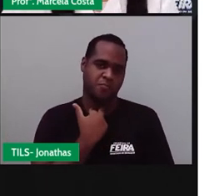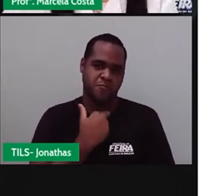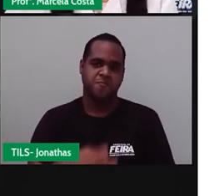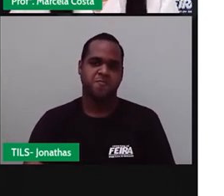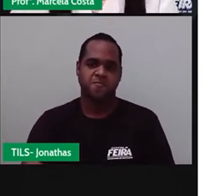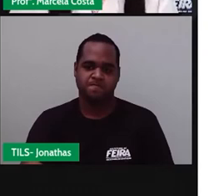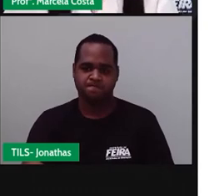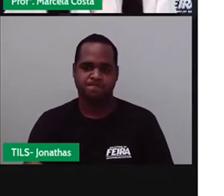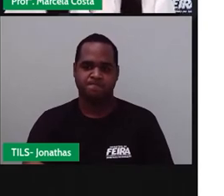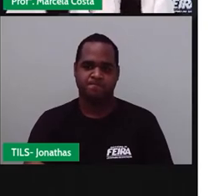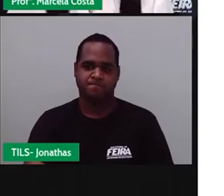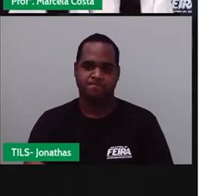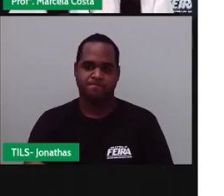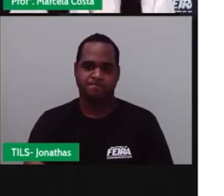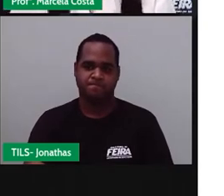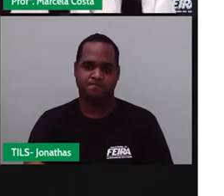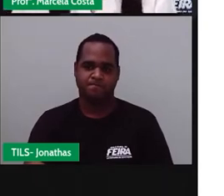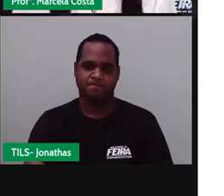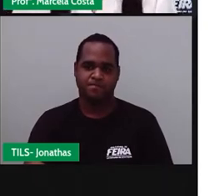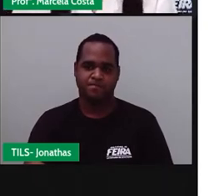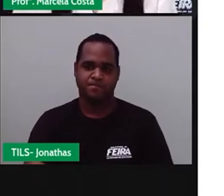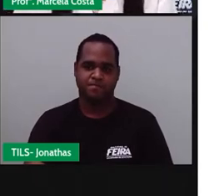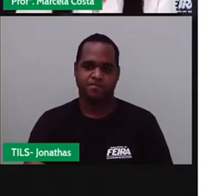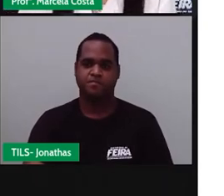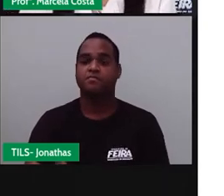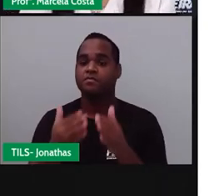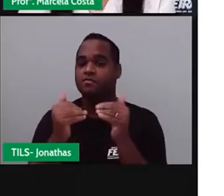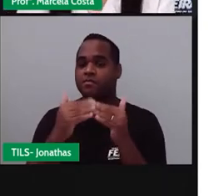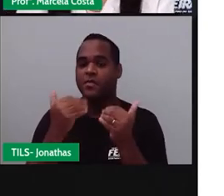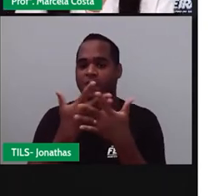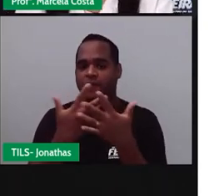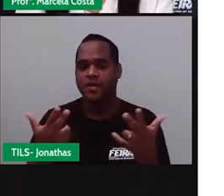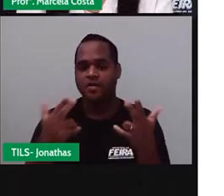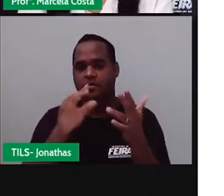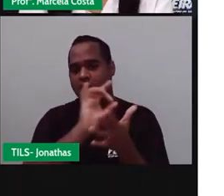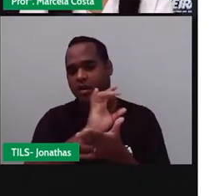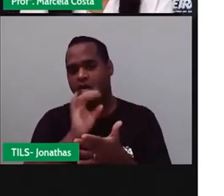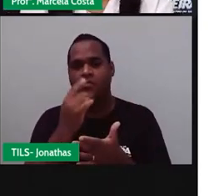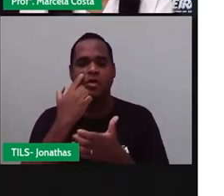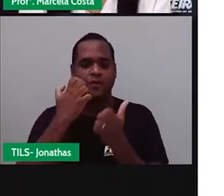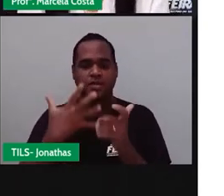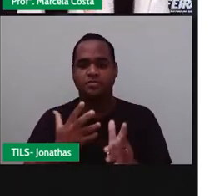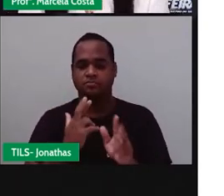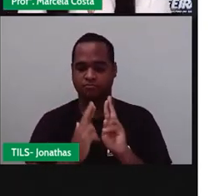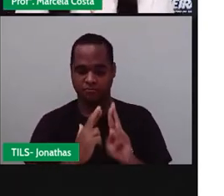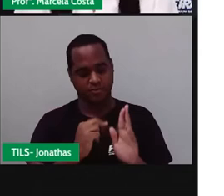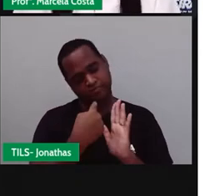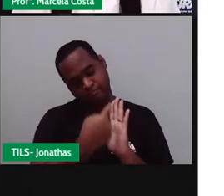Agora, eu vou pedir pra você fazer uma atividade aí no caderno.